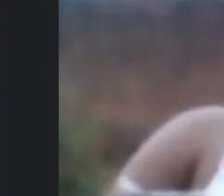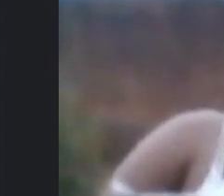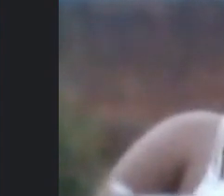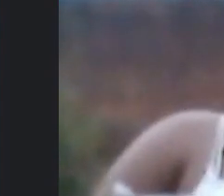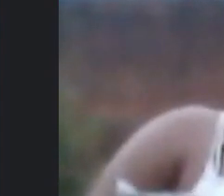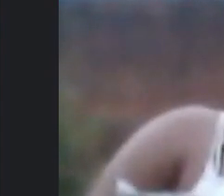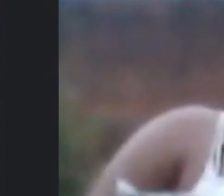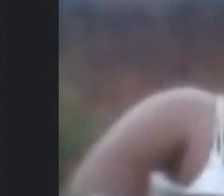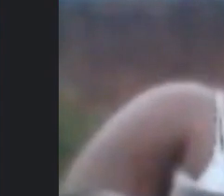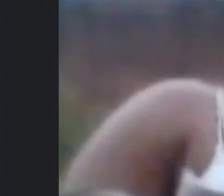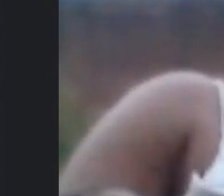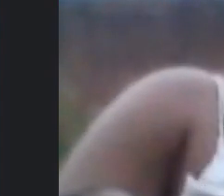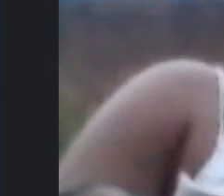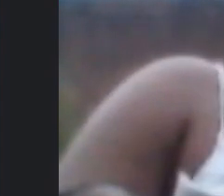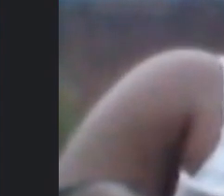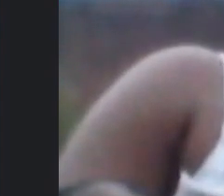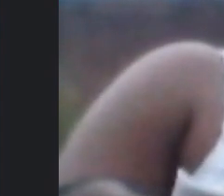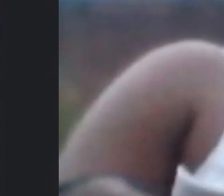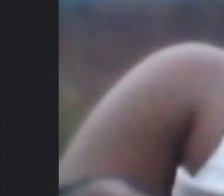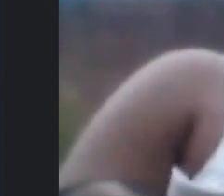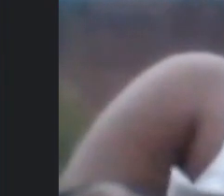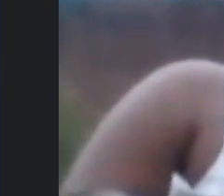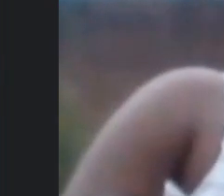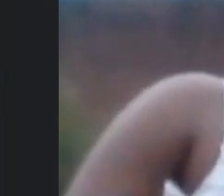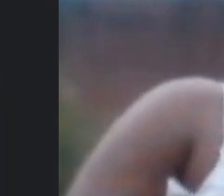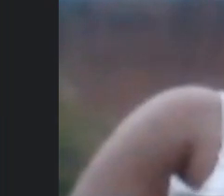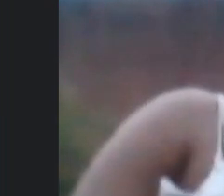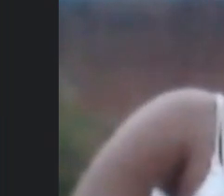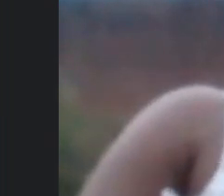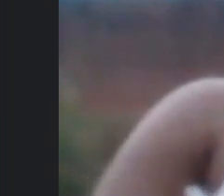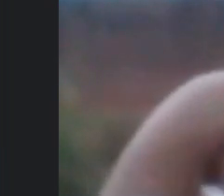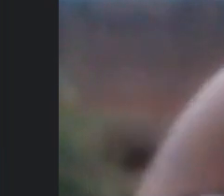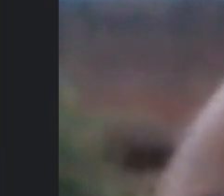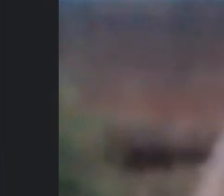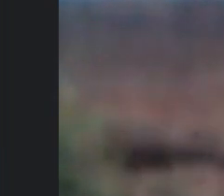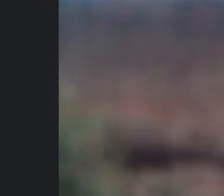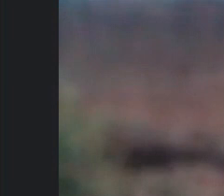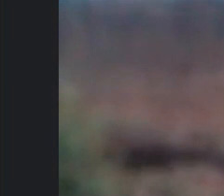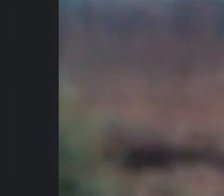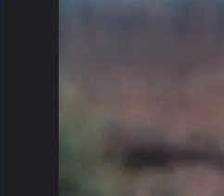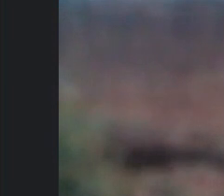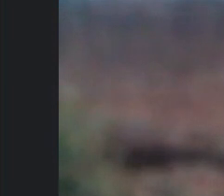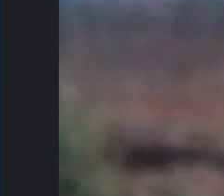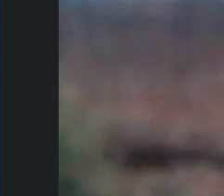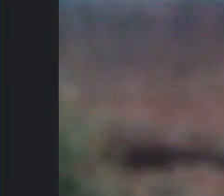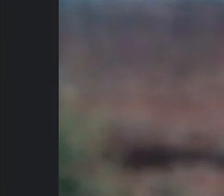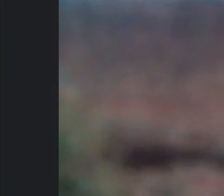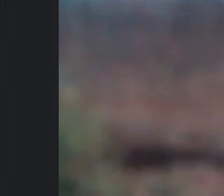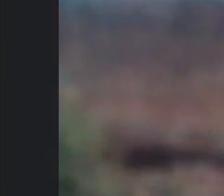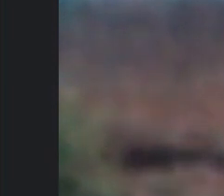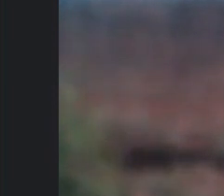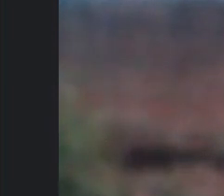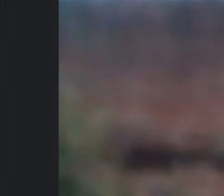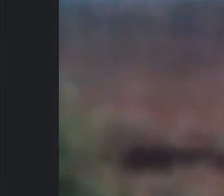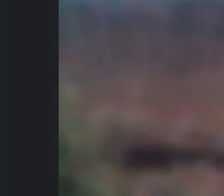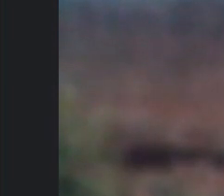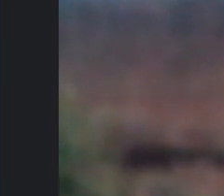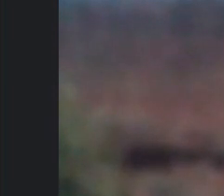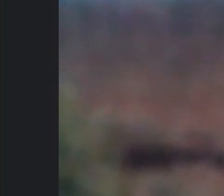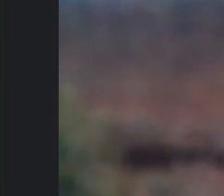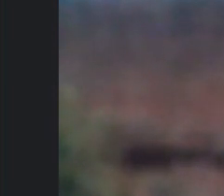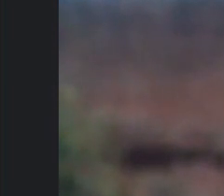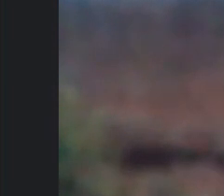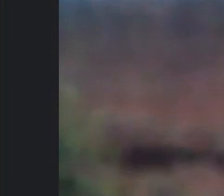né eu acho que a gente pensar sobre isso é muito necessário e é uma discussão muito profunda né e entender também essa